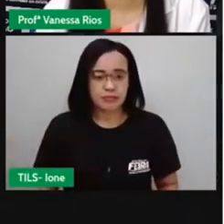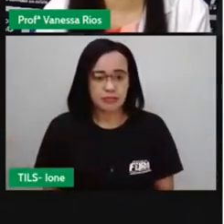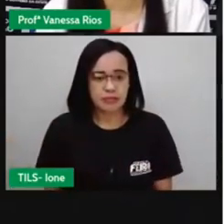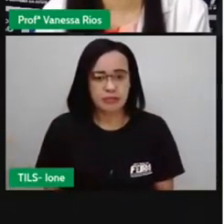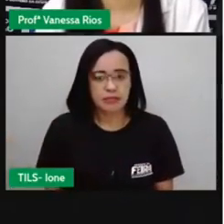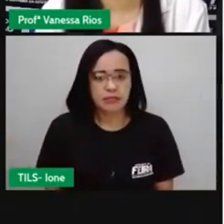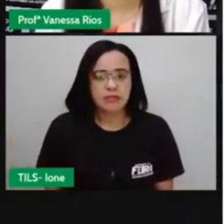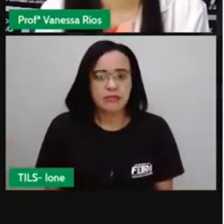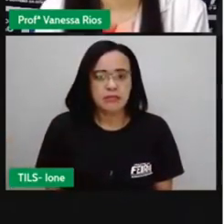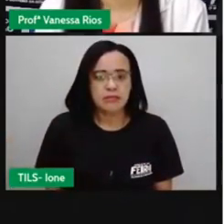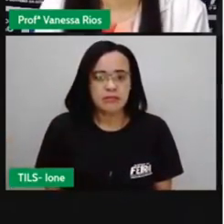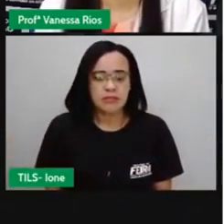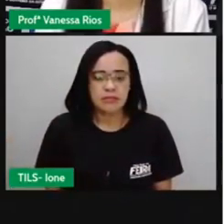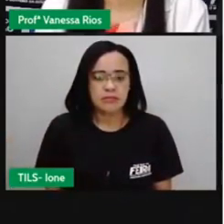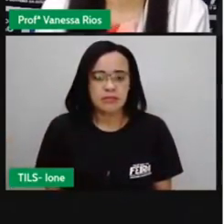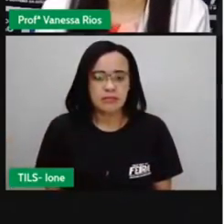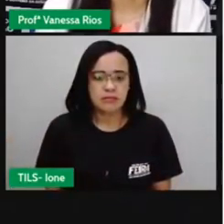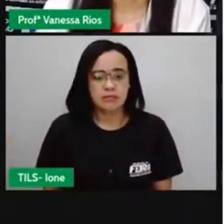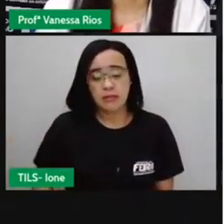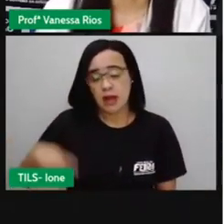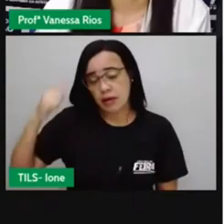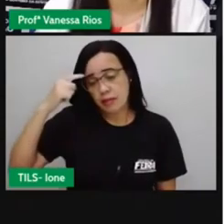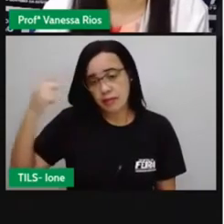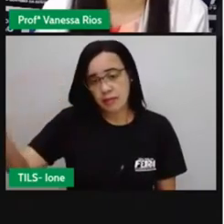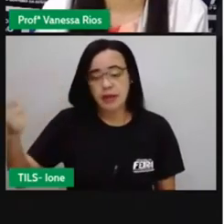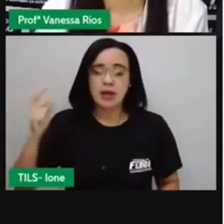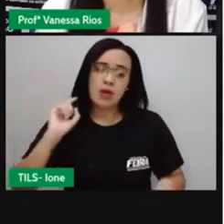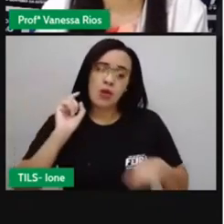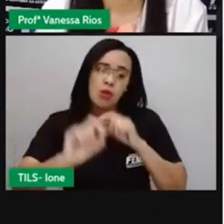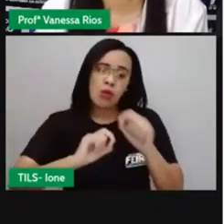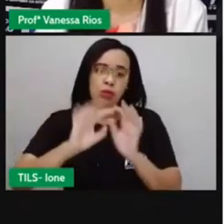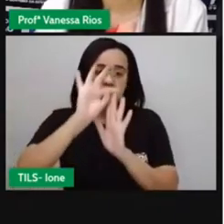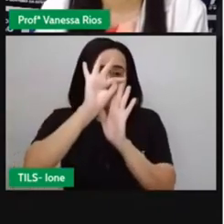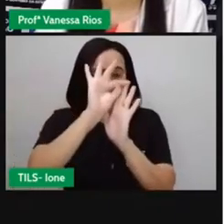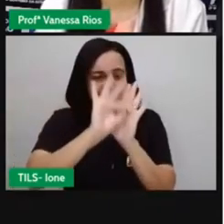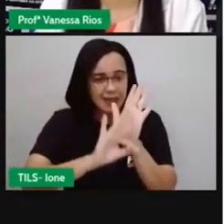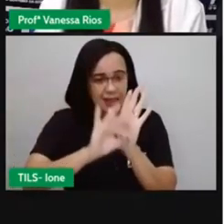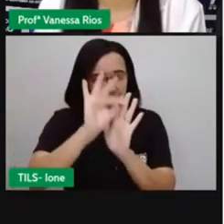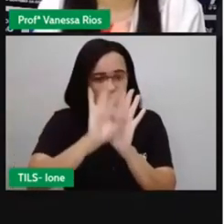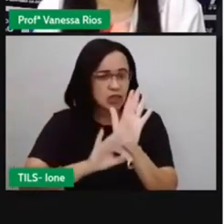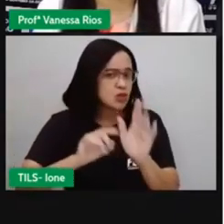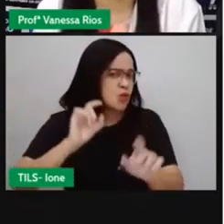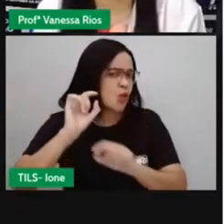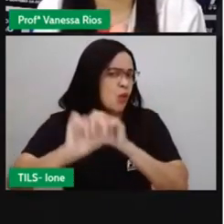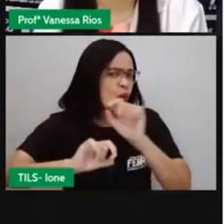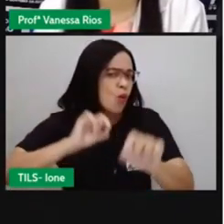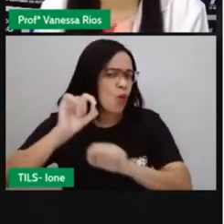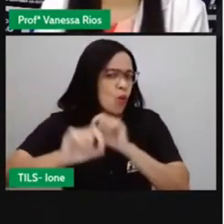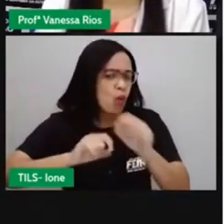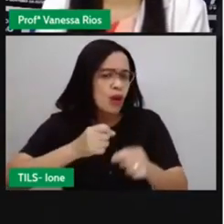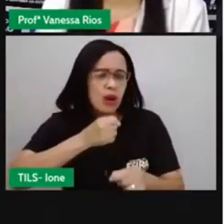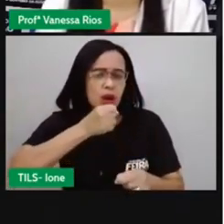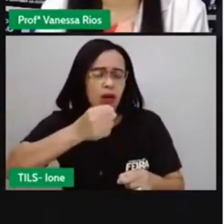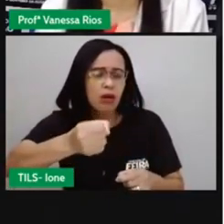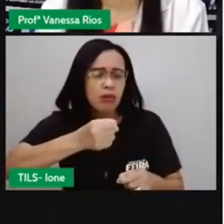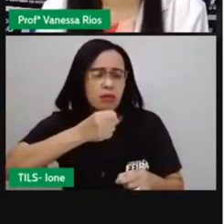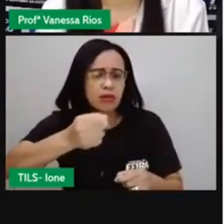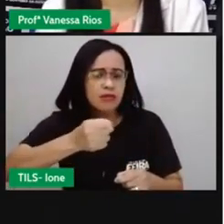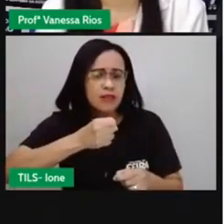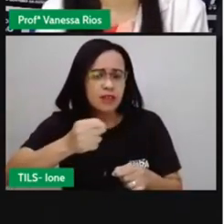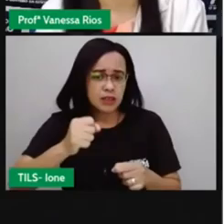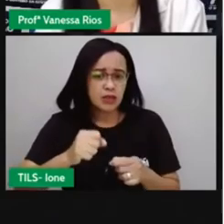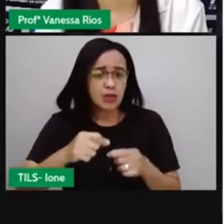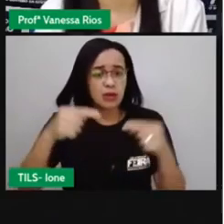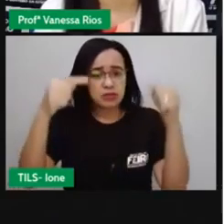E aí, gente volta, então, pensando um pouquinho sobre os textos jornalísticos. Lembra aí que a gente já vem falando